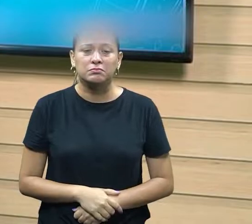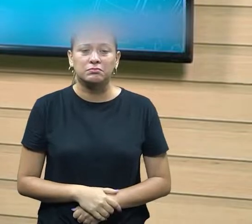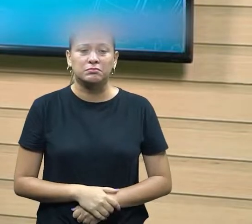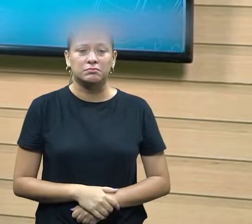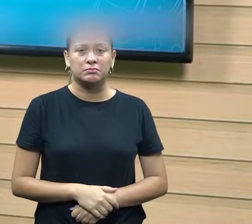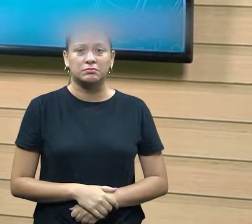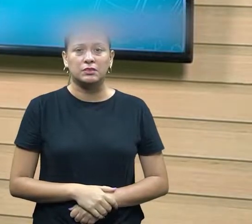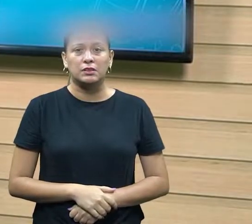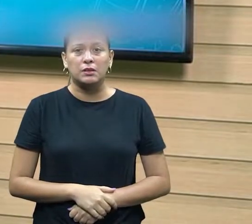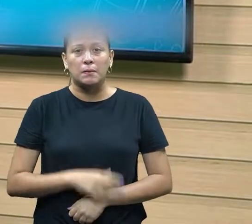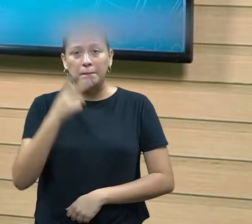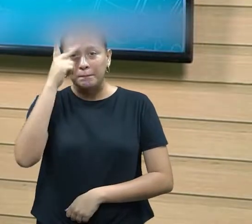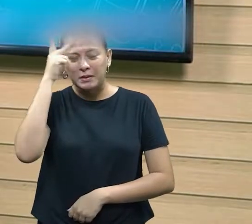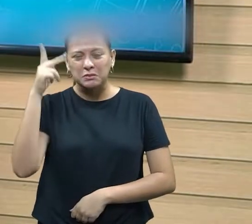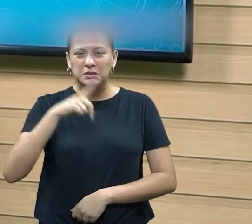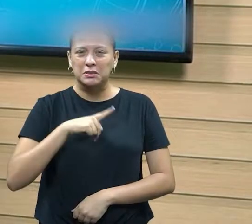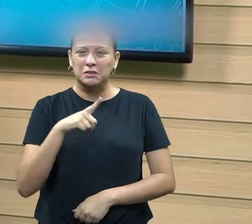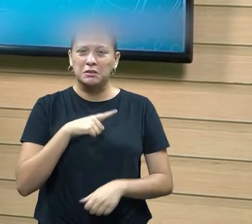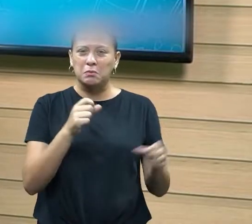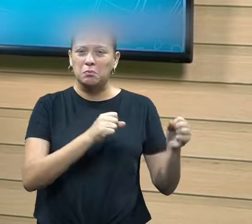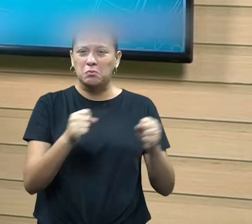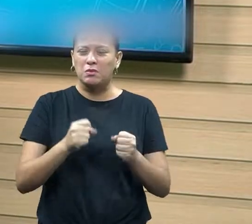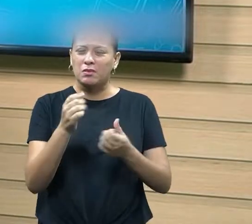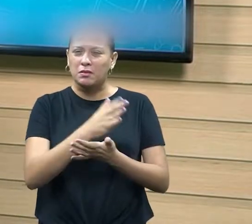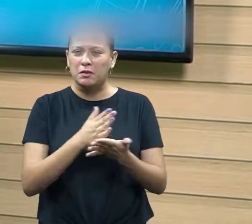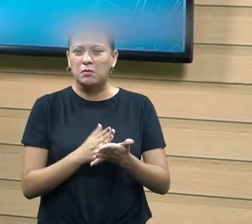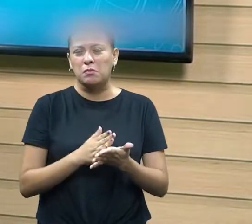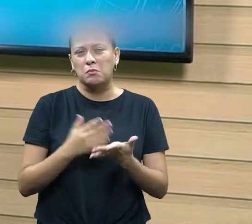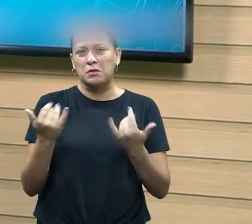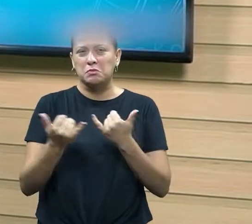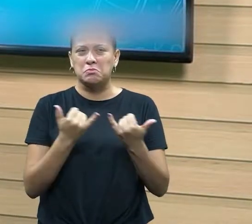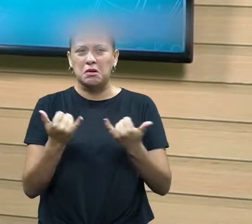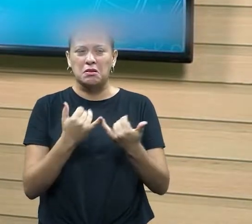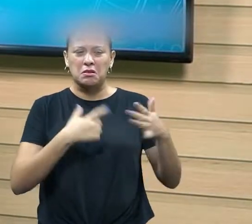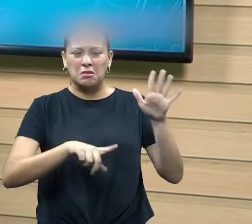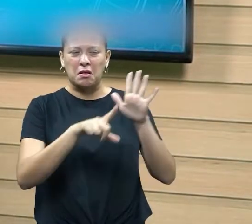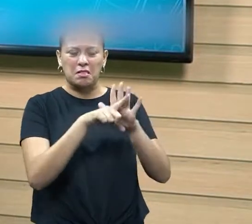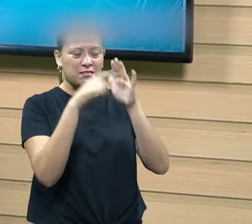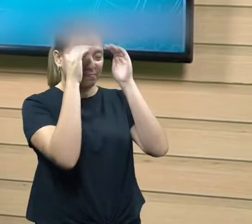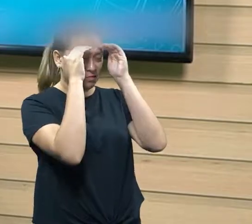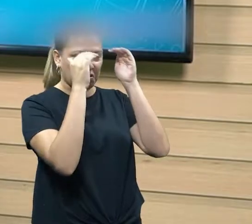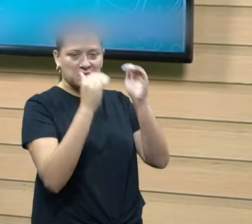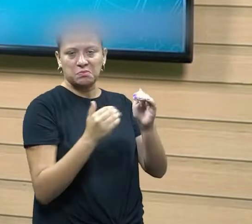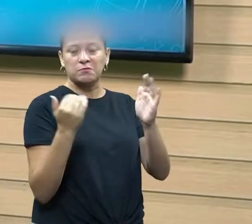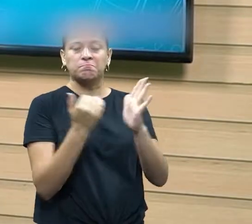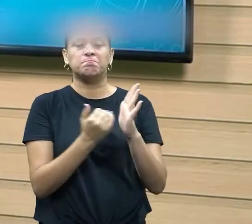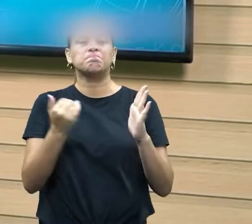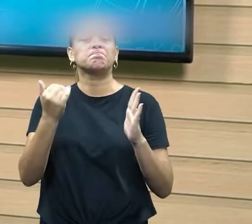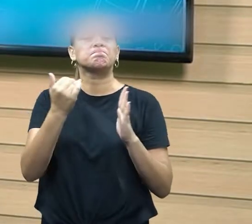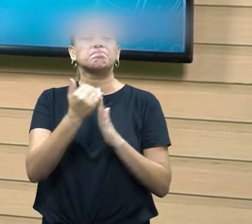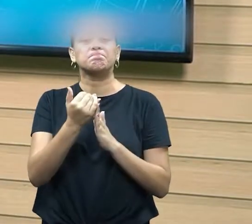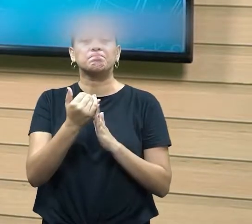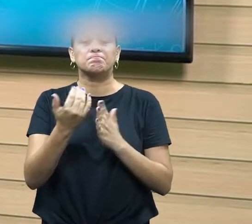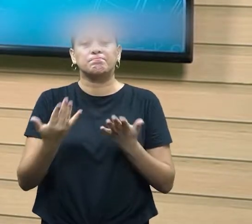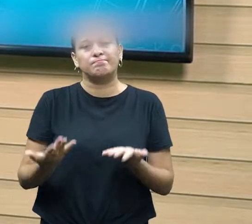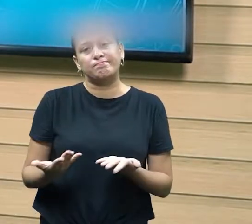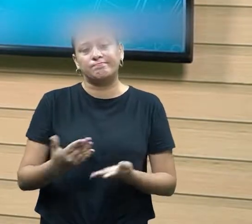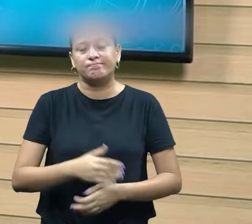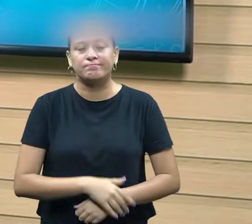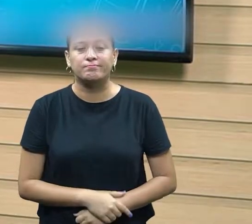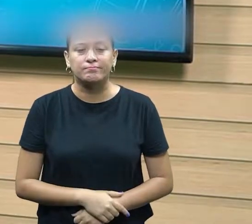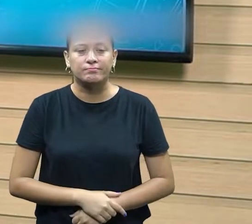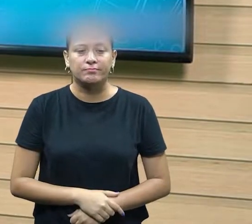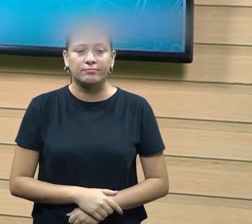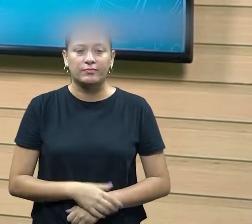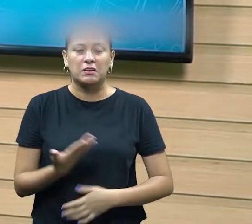acima da lei e que pode tratar as outras pessoas né de forma rude de forma cruel